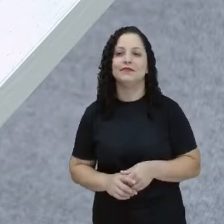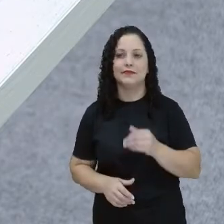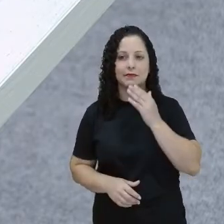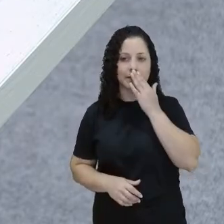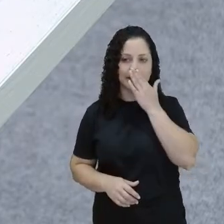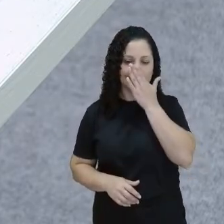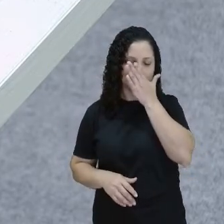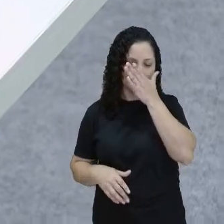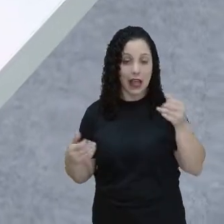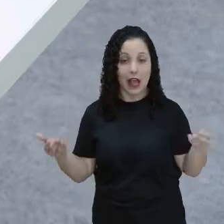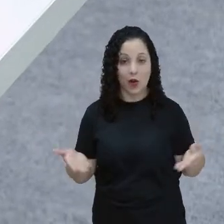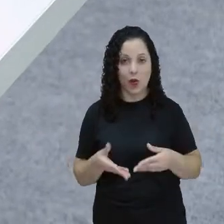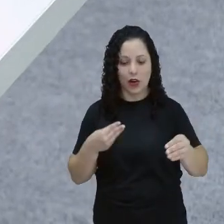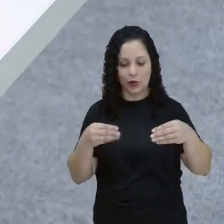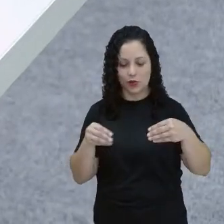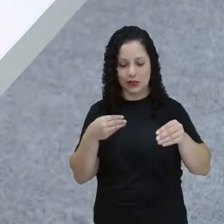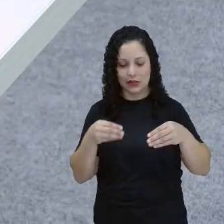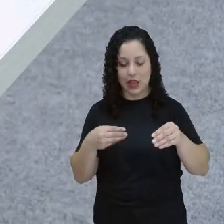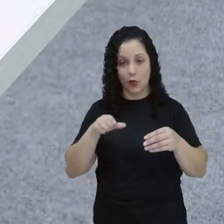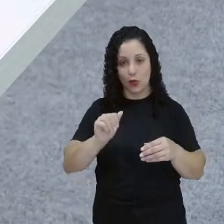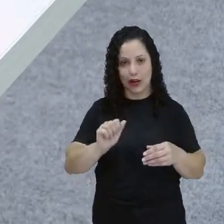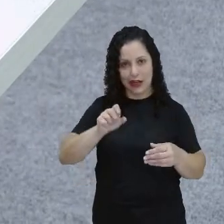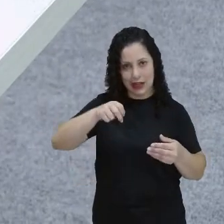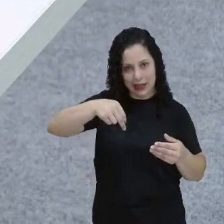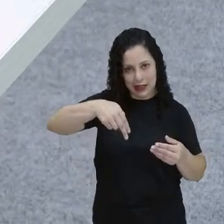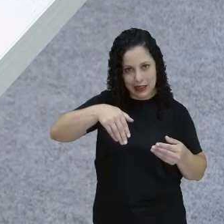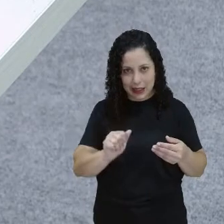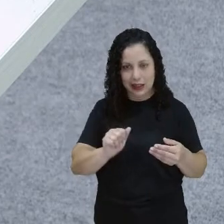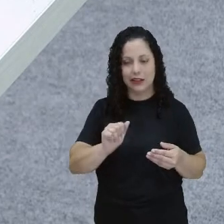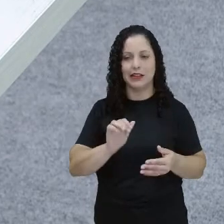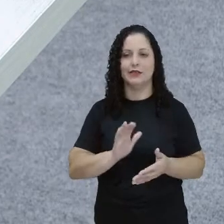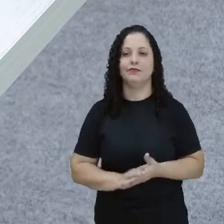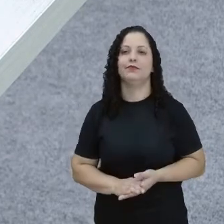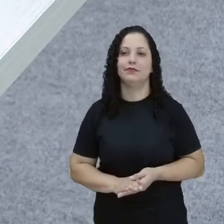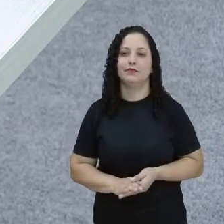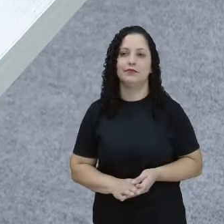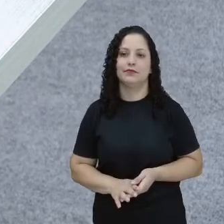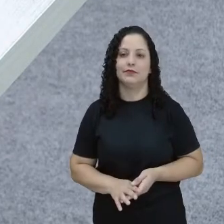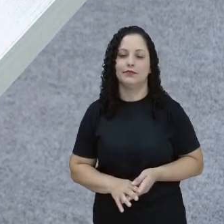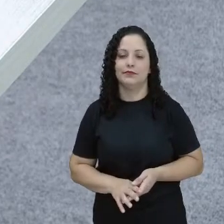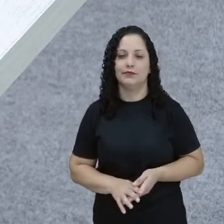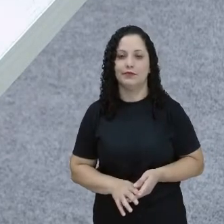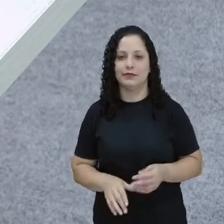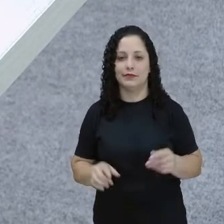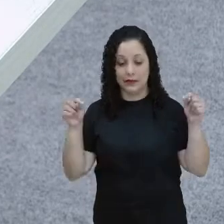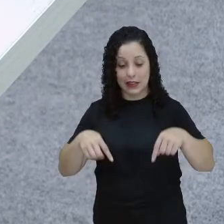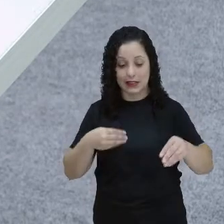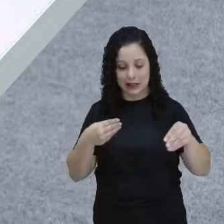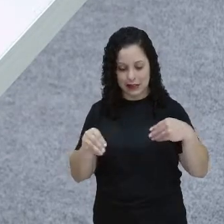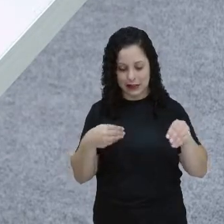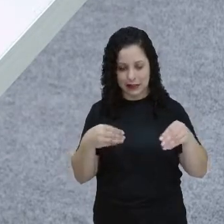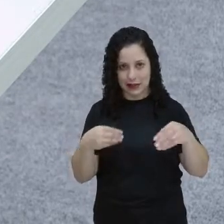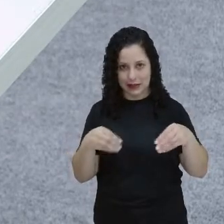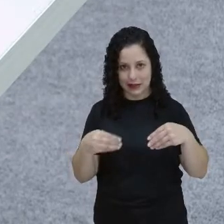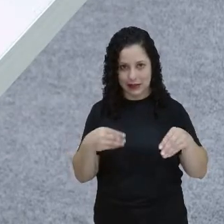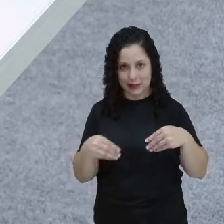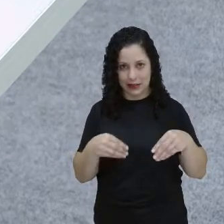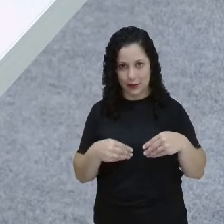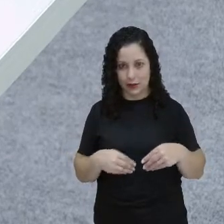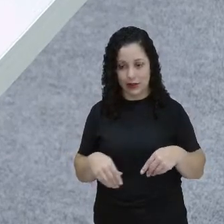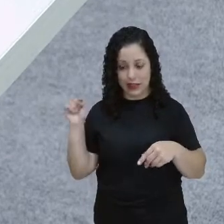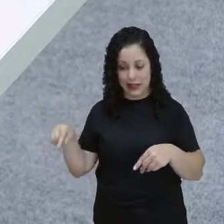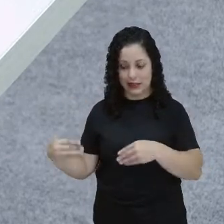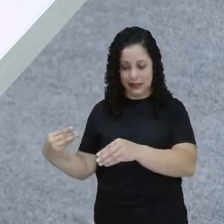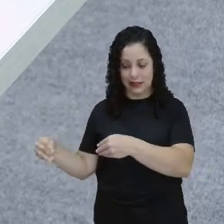É o saco de... Cadê? De Ana, certo? Então, no saco de Duda, que foi o